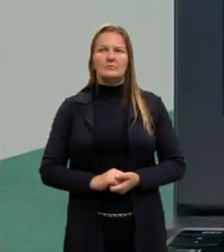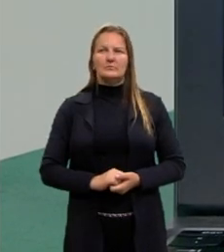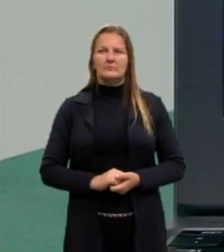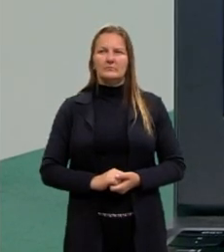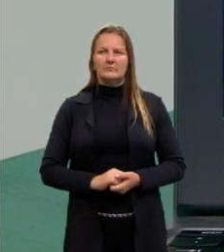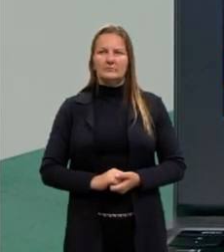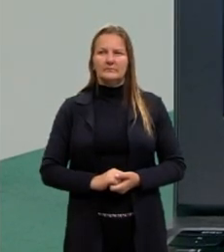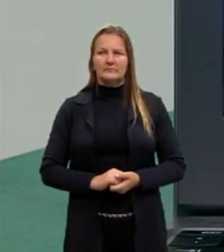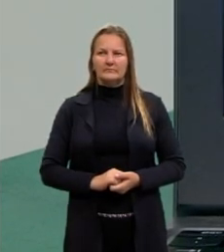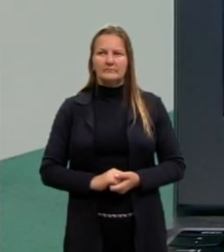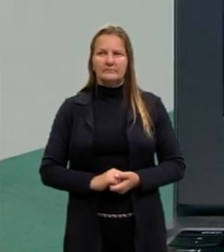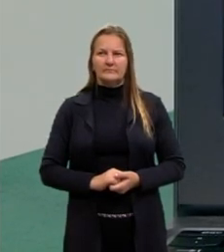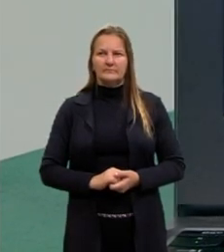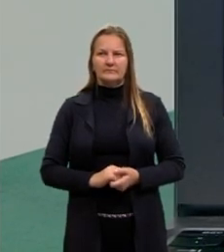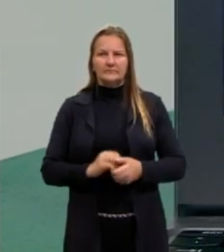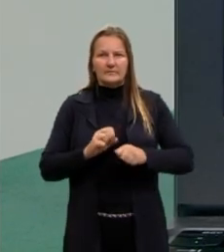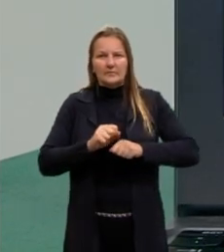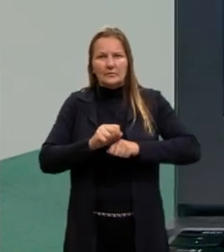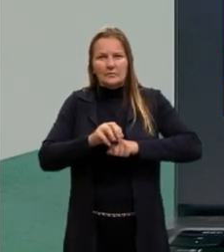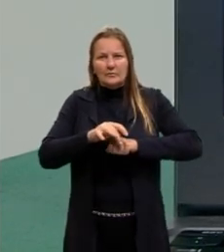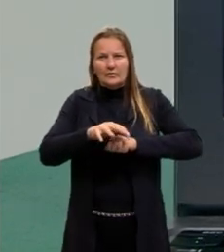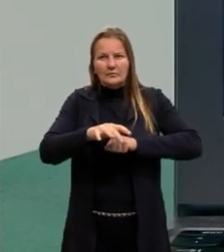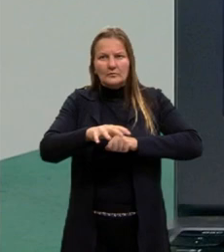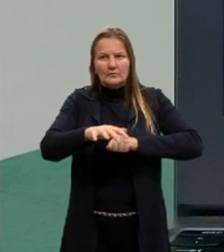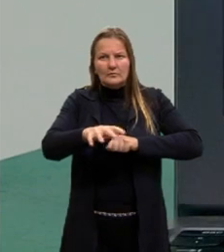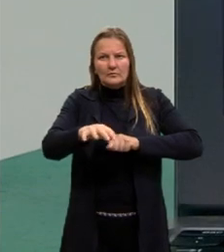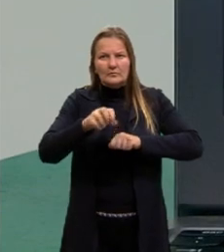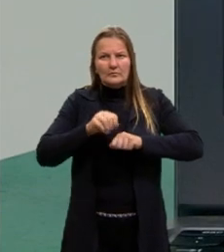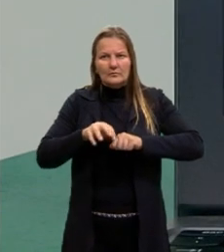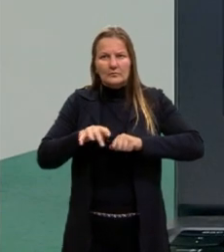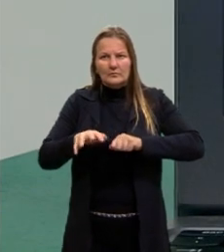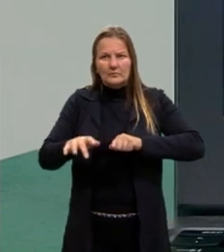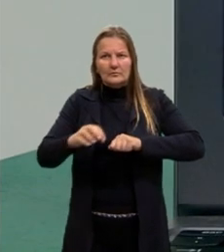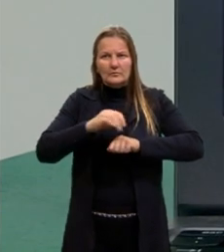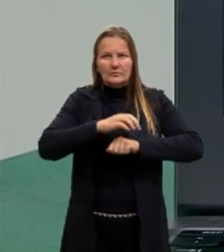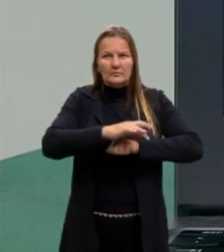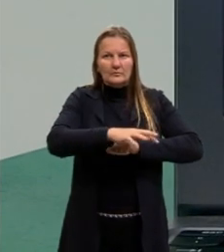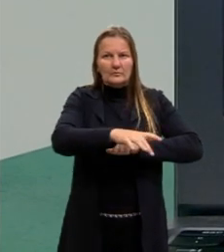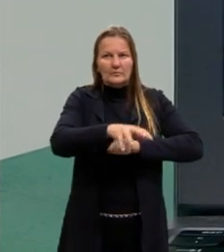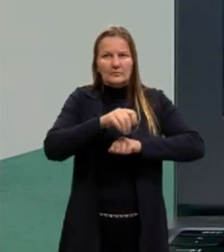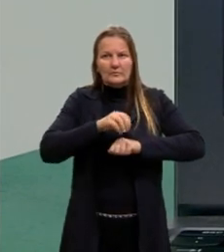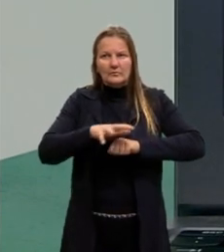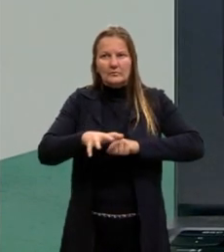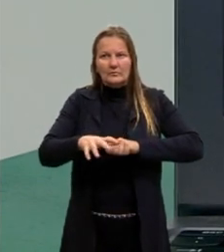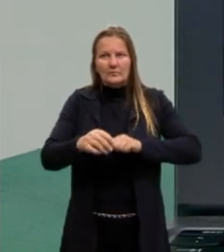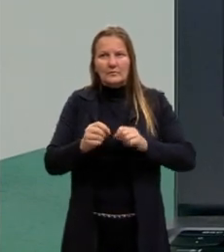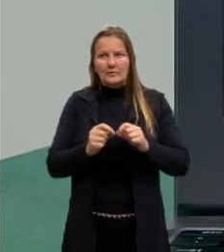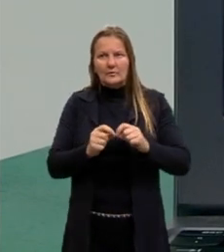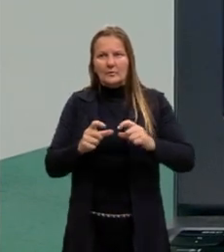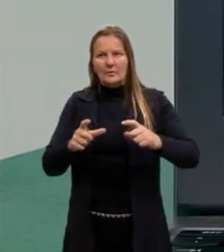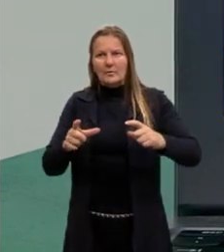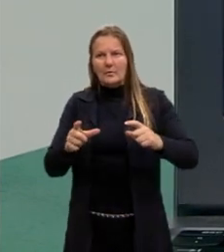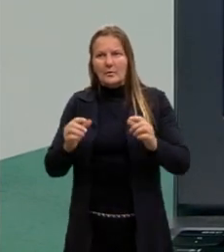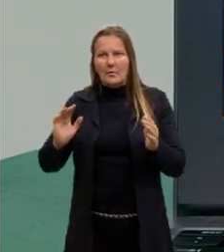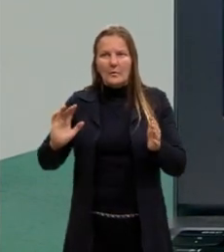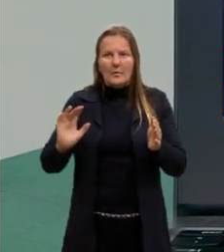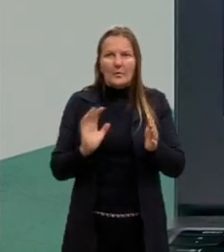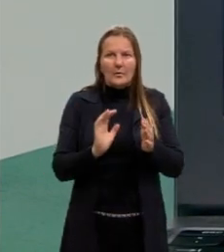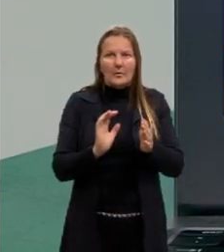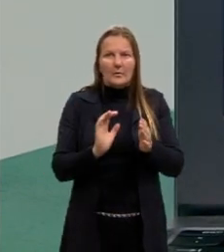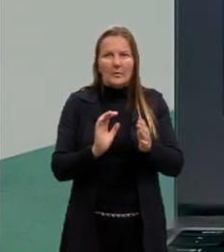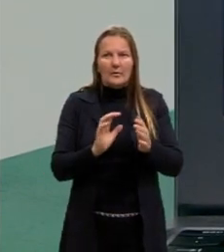as partículas para ver como que elas se comportam. E aí a gente observa o quê? A compressão e a rarefação